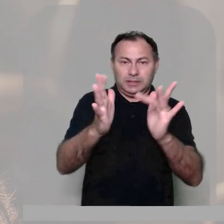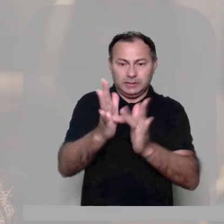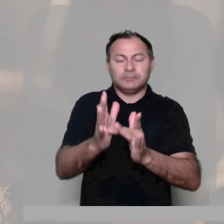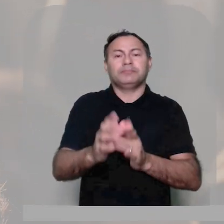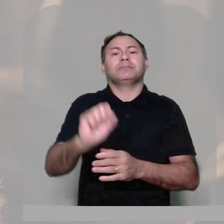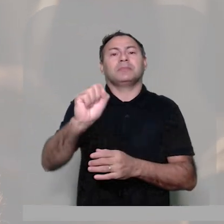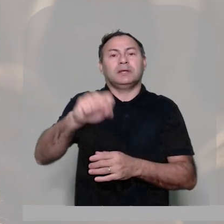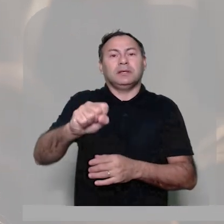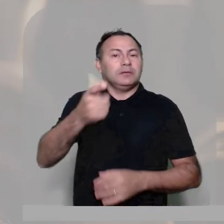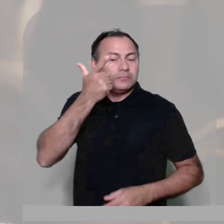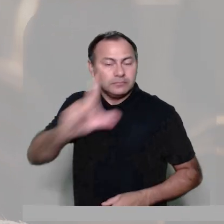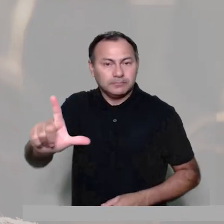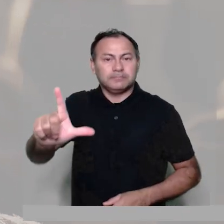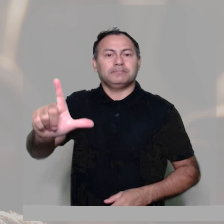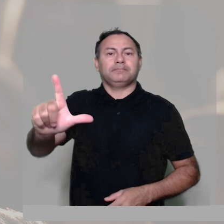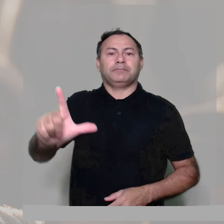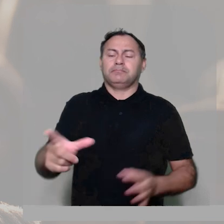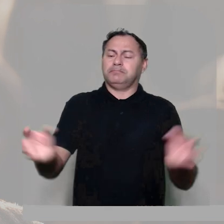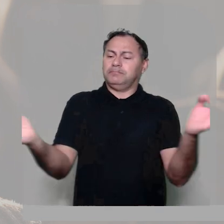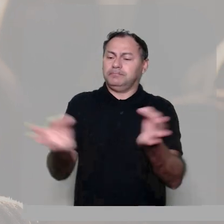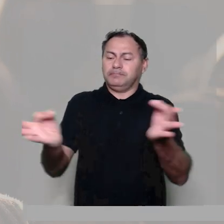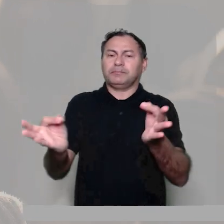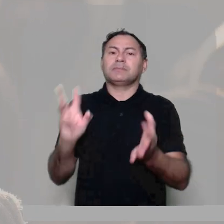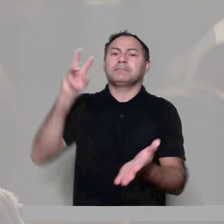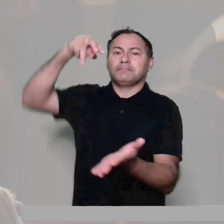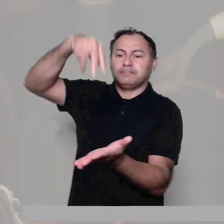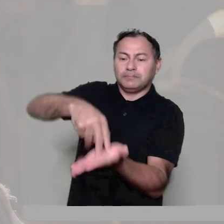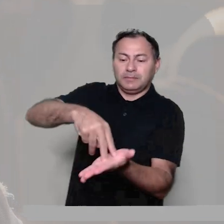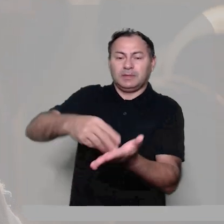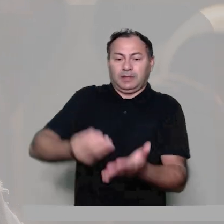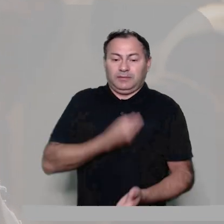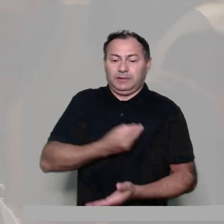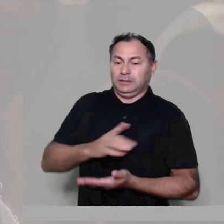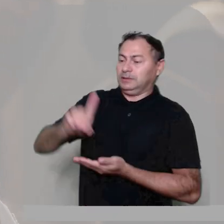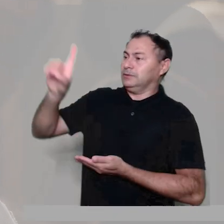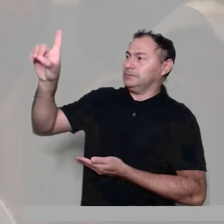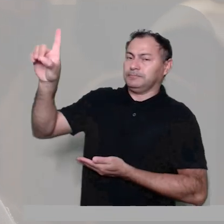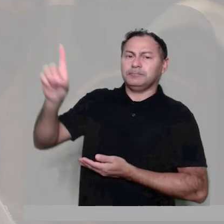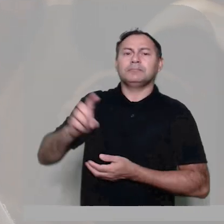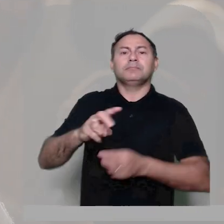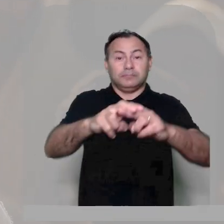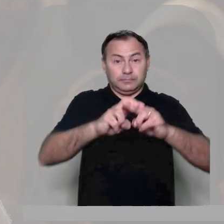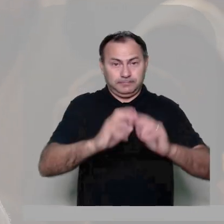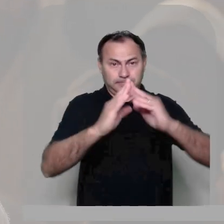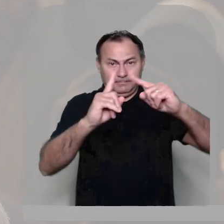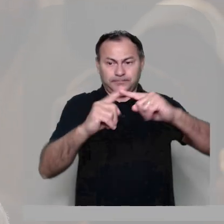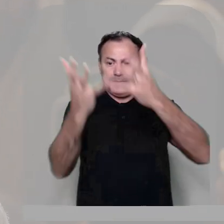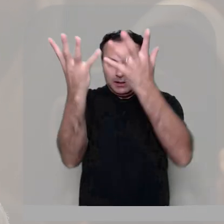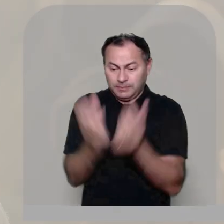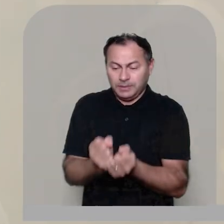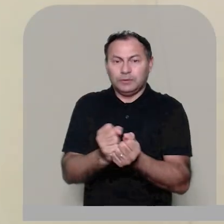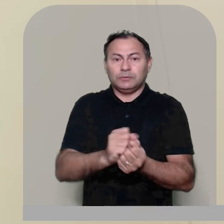e assim alcancem a plenitude da participação da vida de deus por isso a igreja